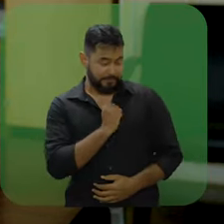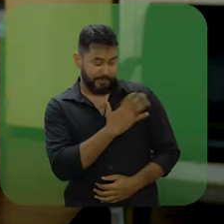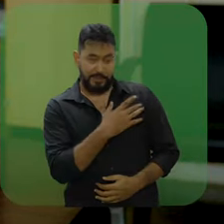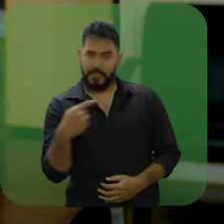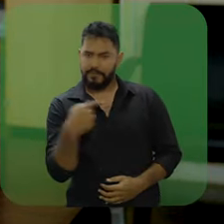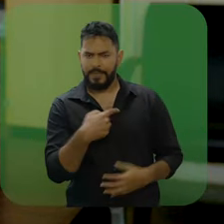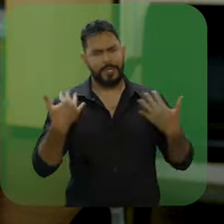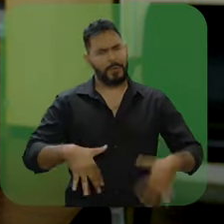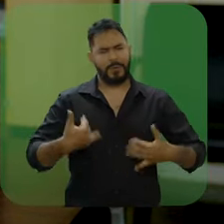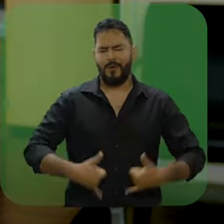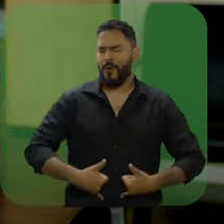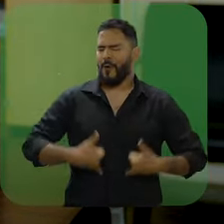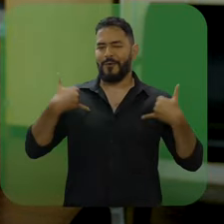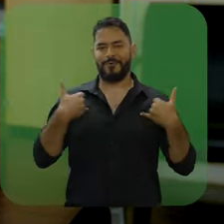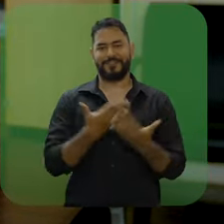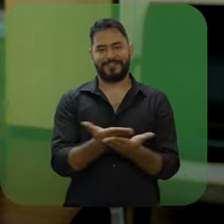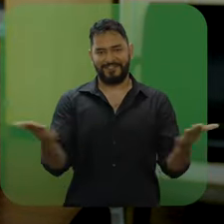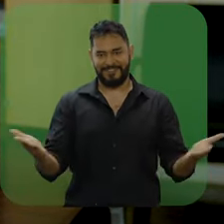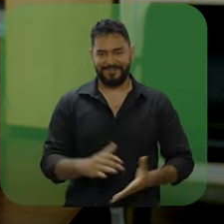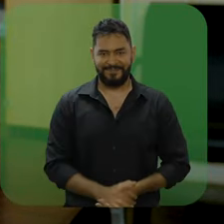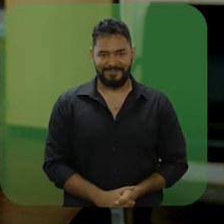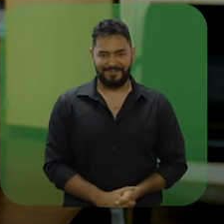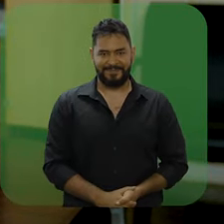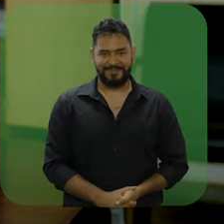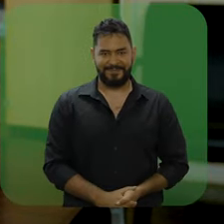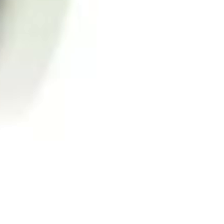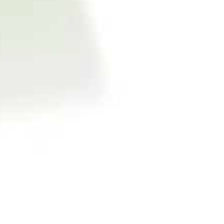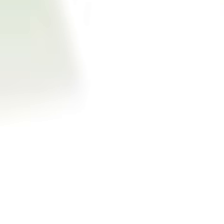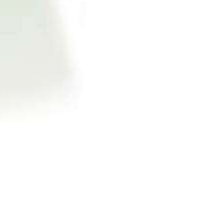Estudantes. O IFPE tem muito orgulho de vocês!